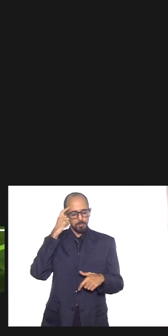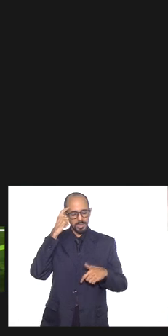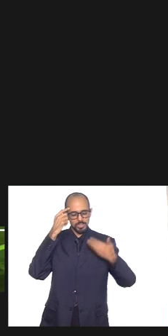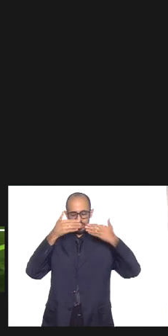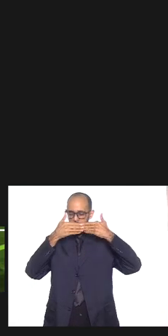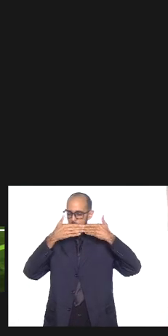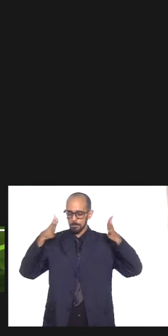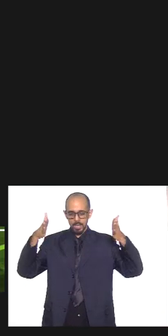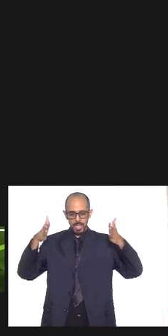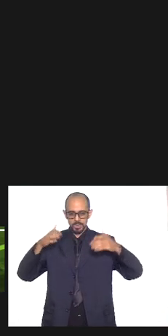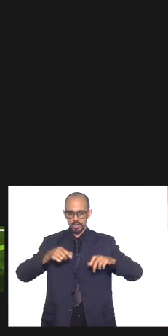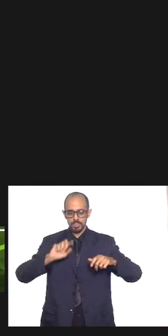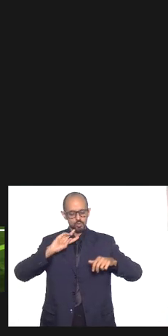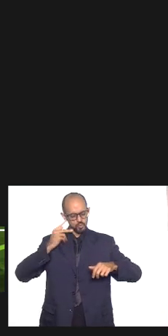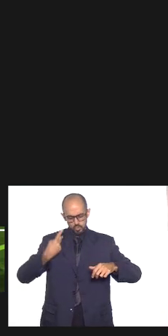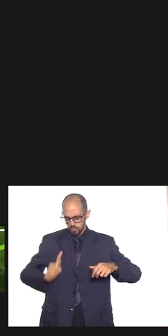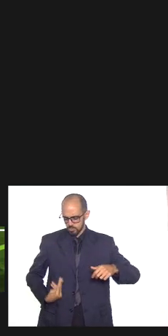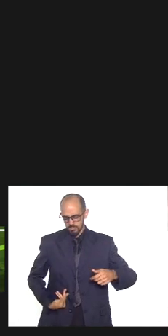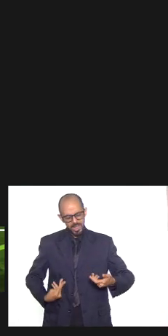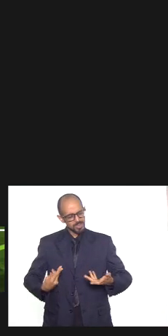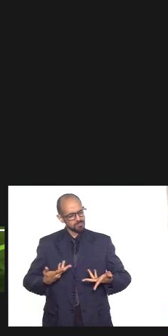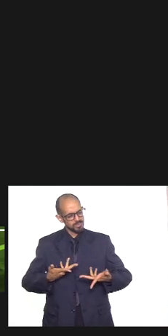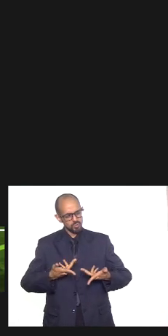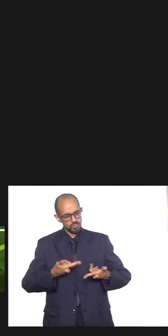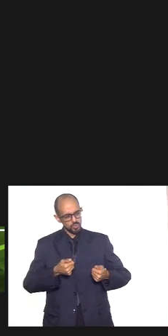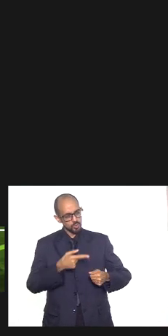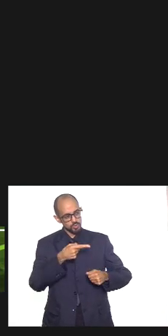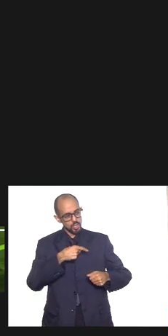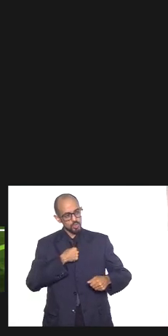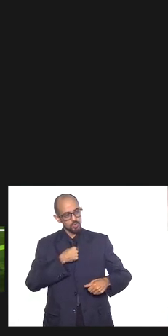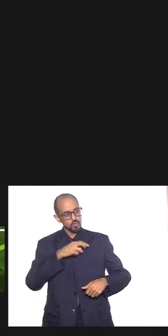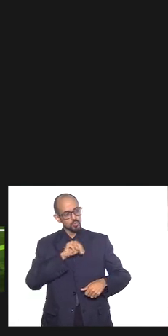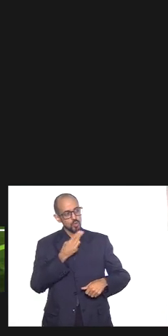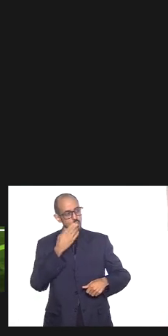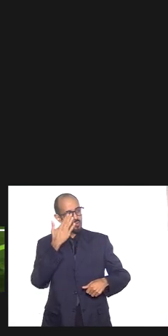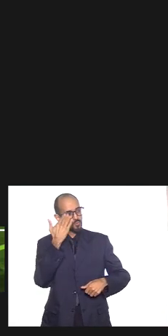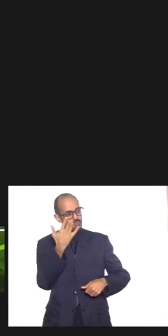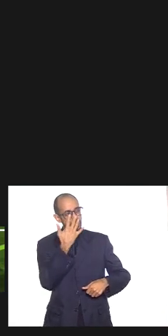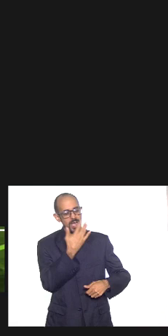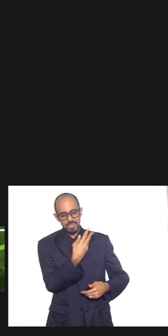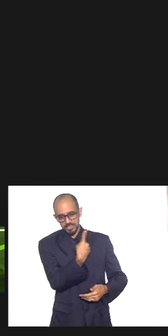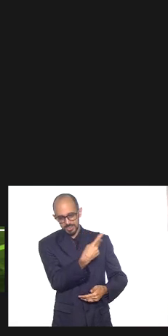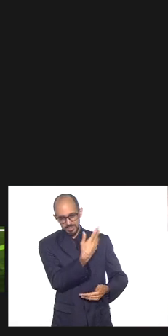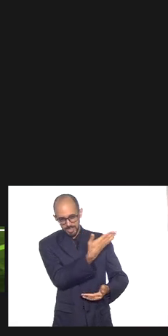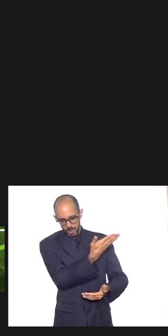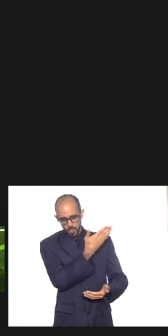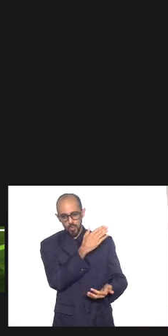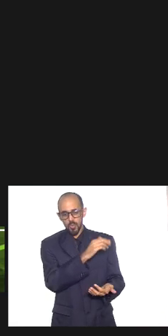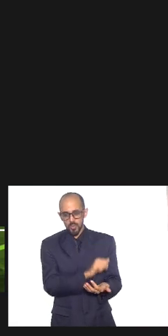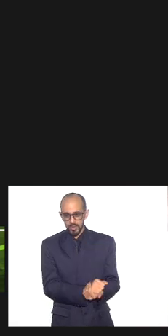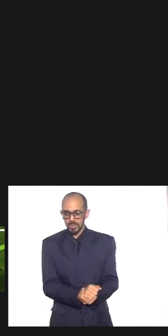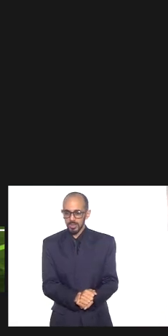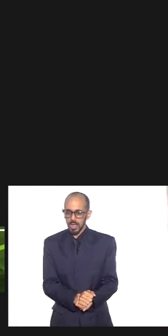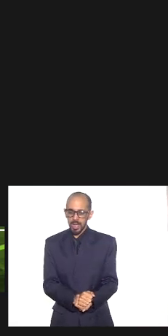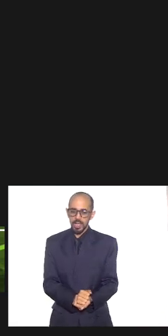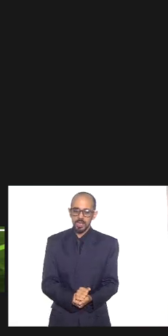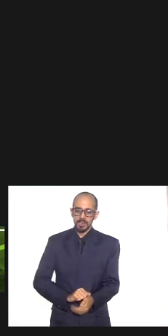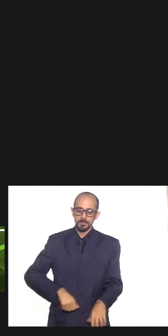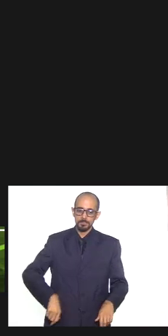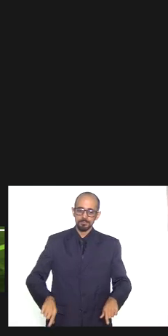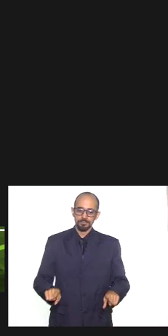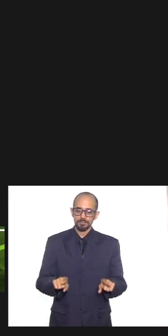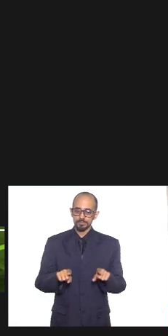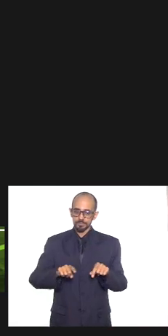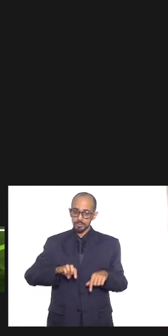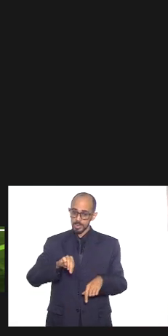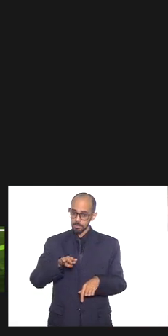extraordinário sou seu fã de carteirinha eu era do Henrique Pessoa o Marta também virei agora do Estivanelo acho